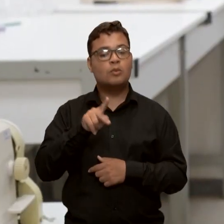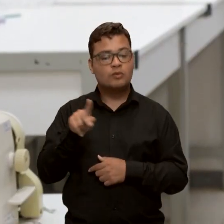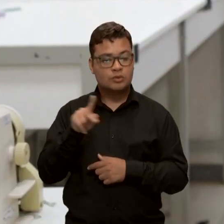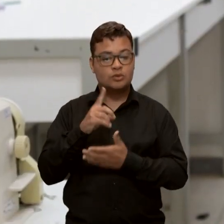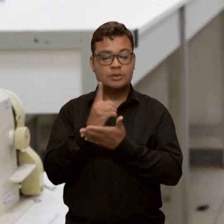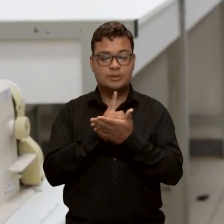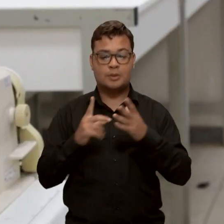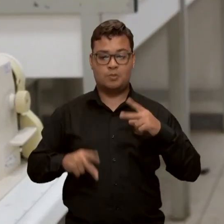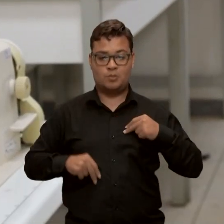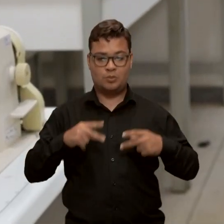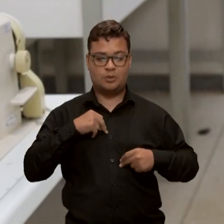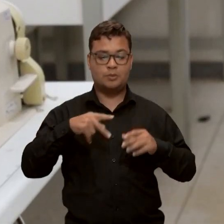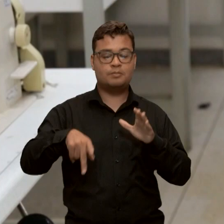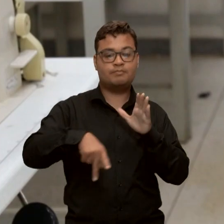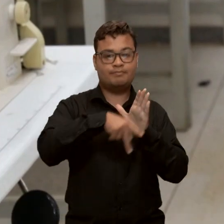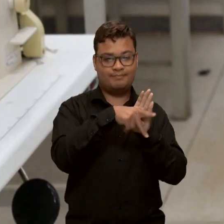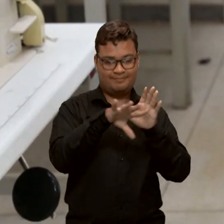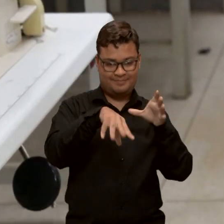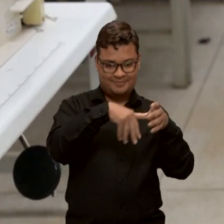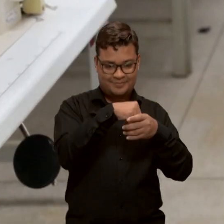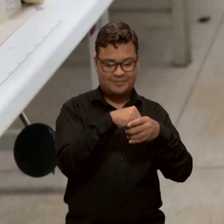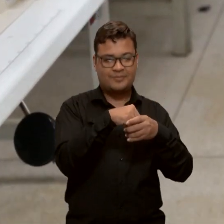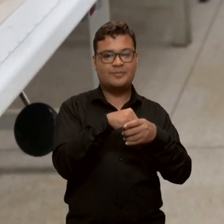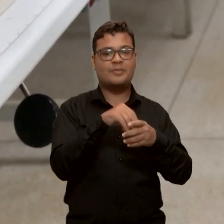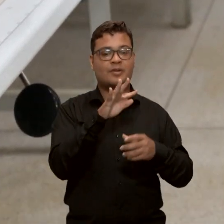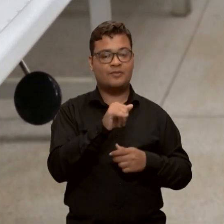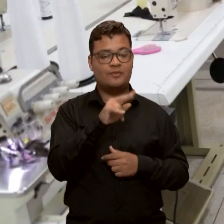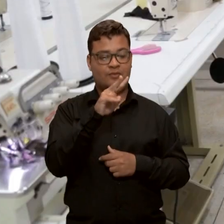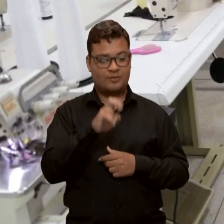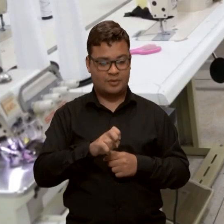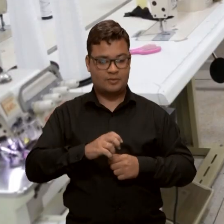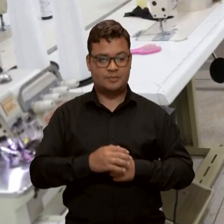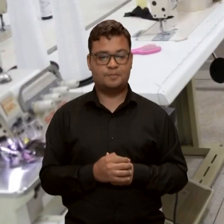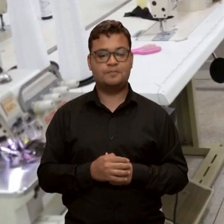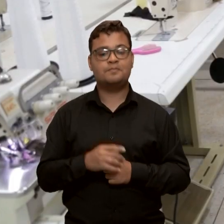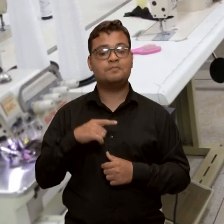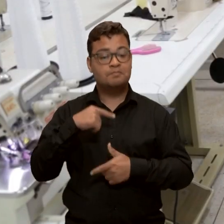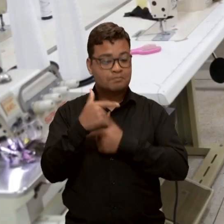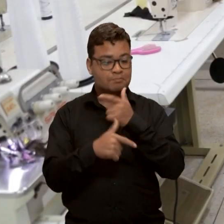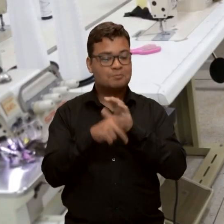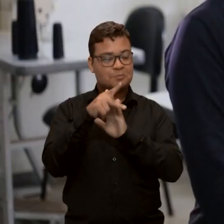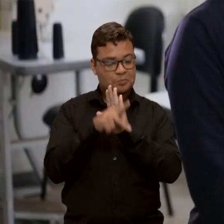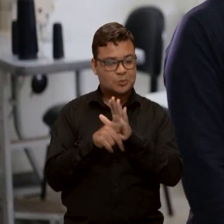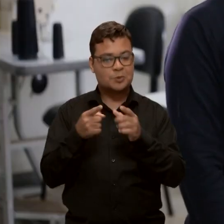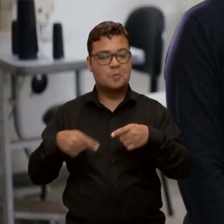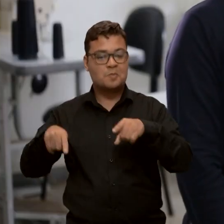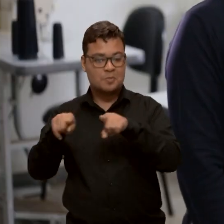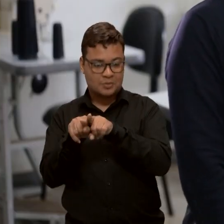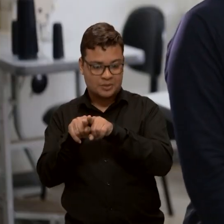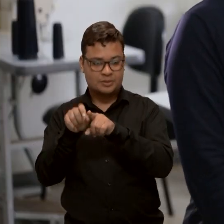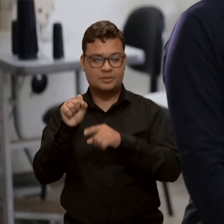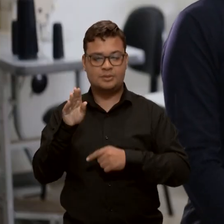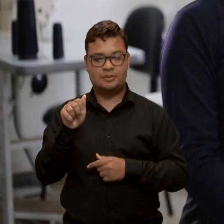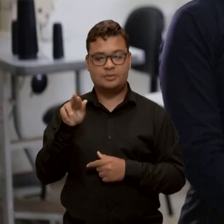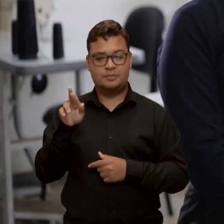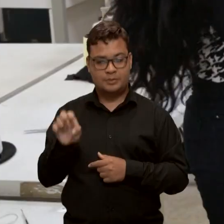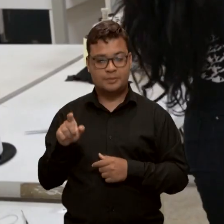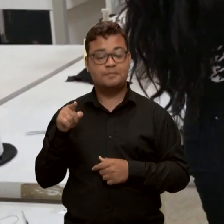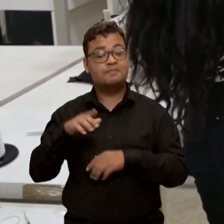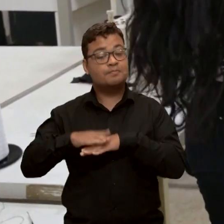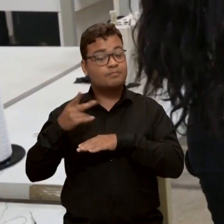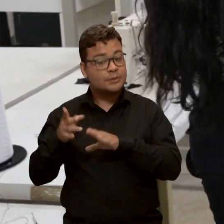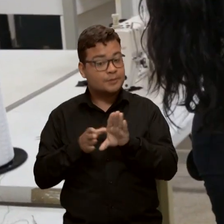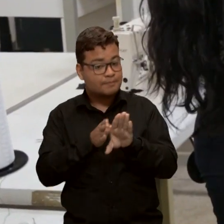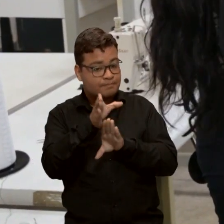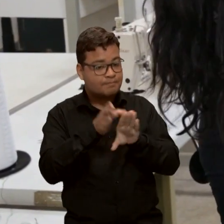coordena o projeto de extensão Fashion Business, desenvolvido em parceria com o SEBRAE. Foi ela quem orientou os alunos